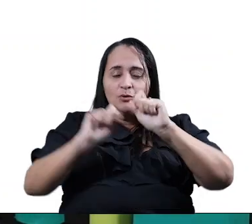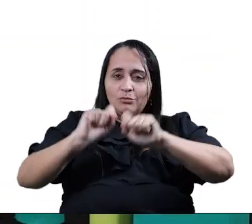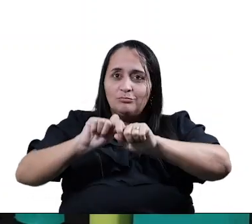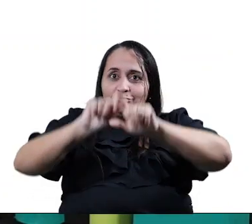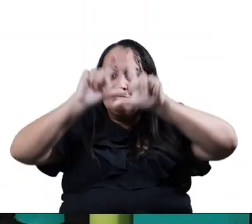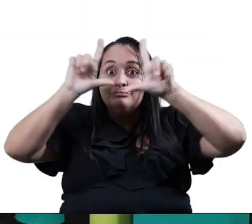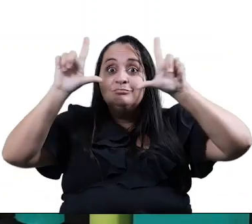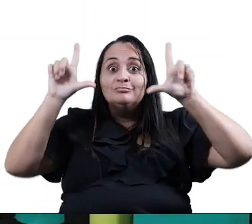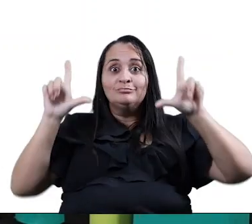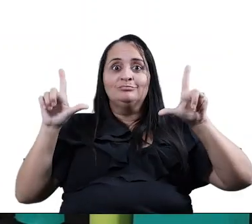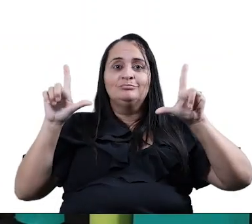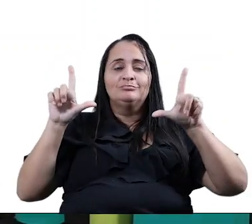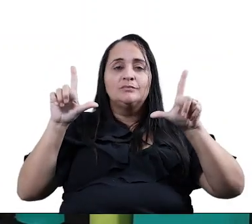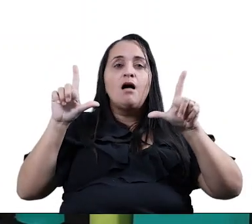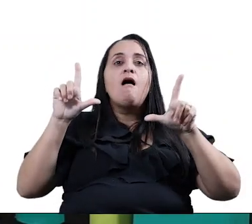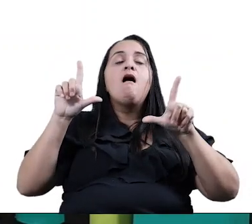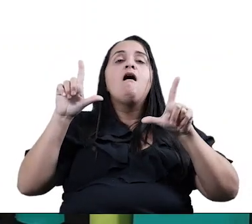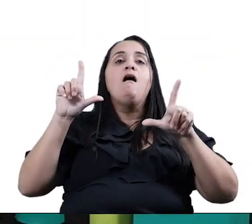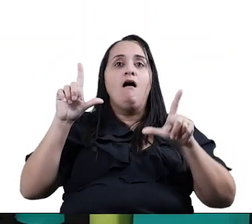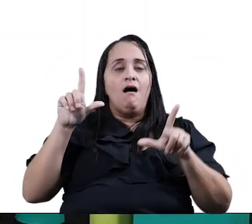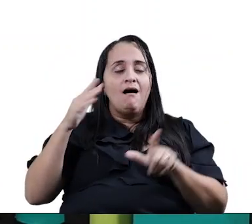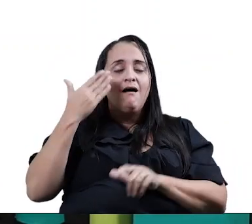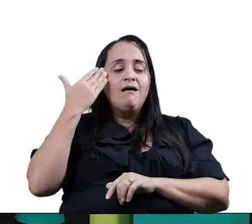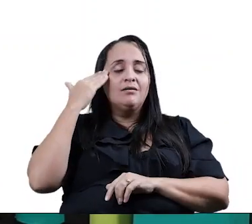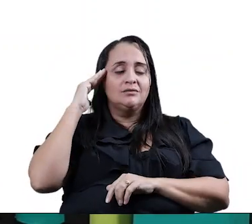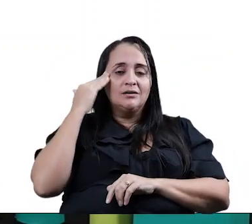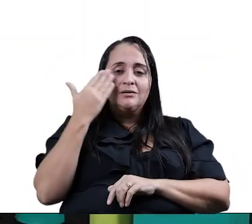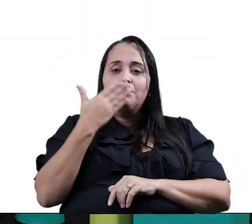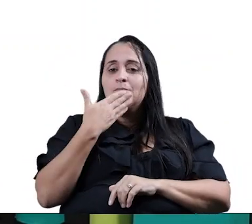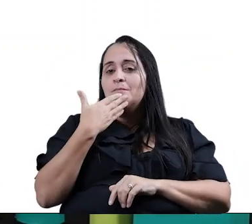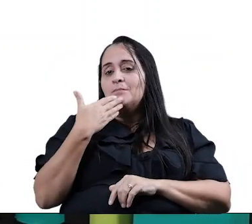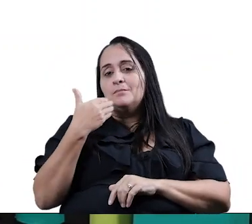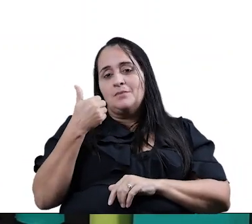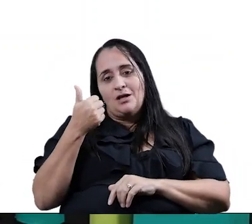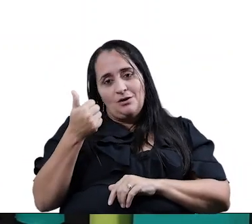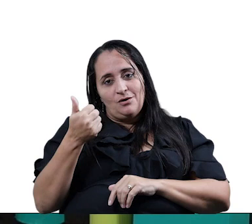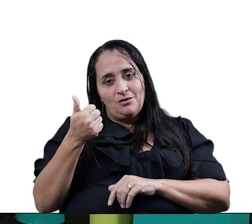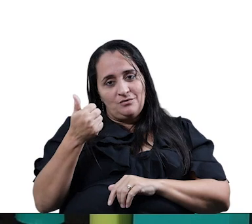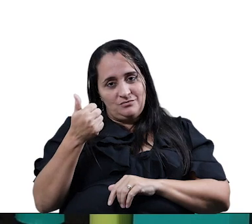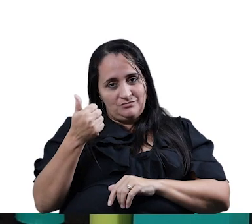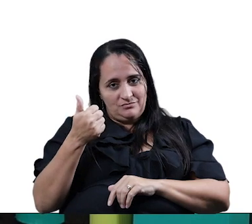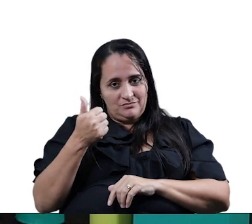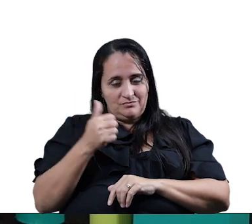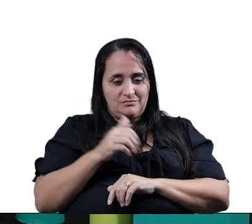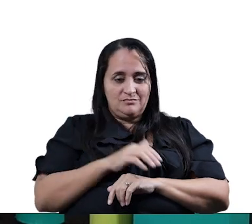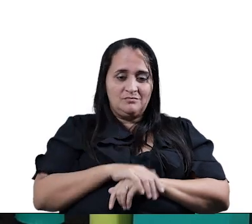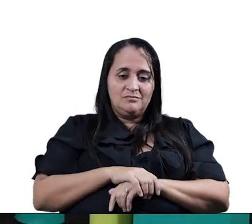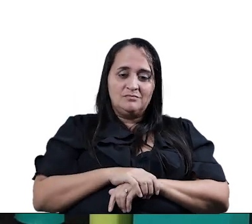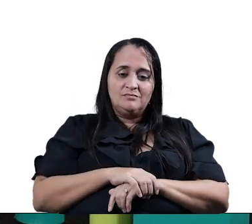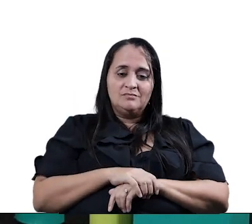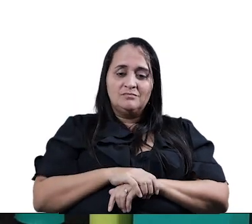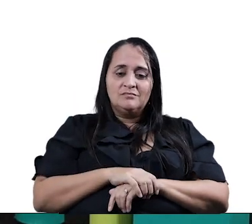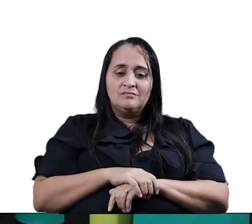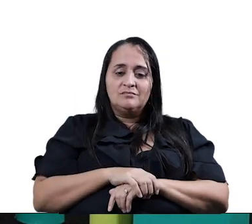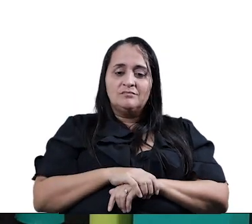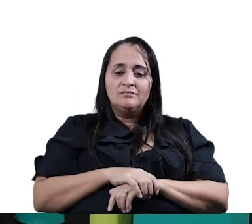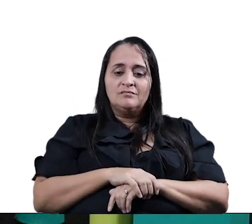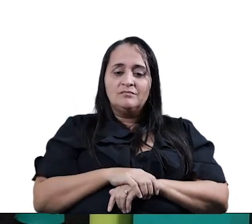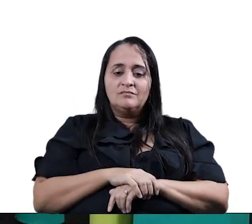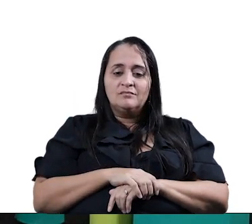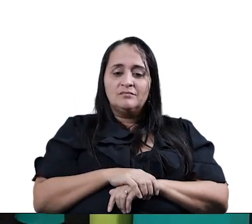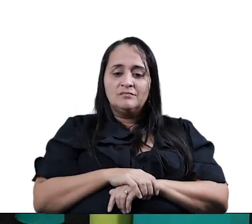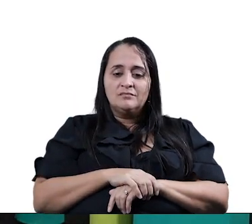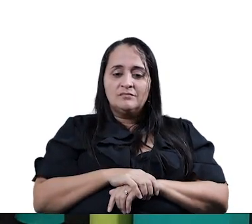mais de perto Mais enxugado o texto Viu? Destacando o filó E só Está vendo que